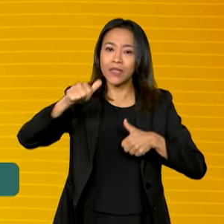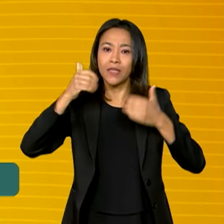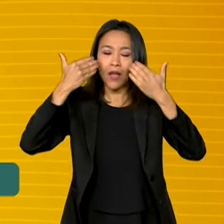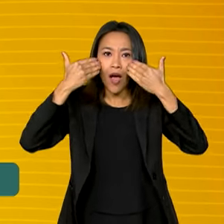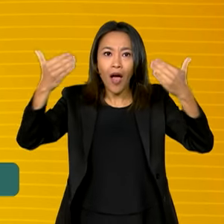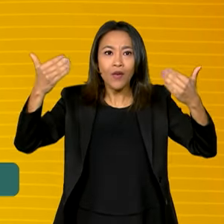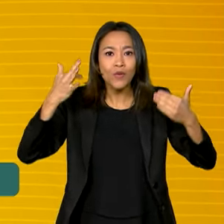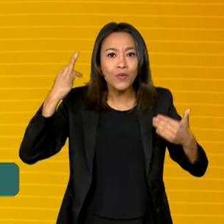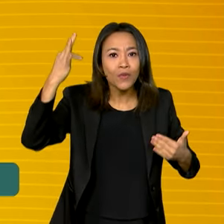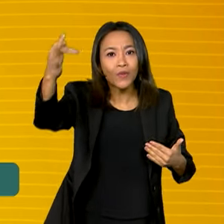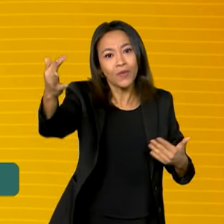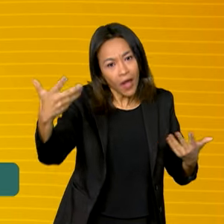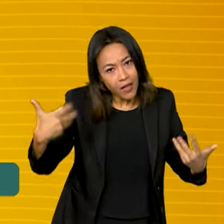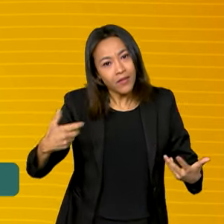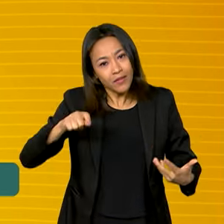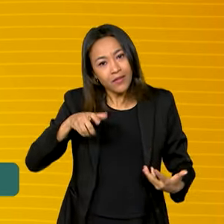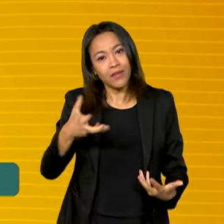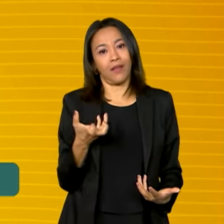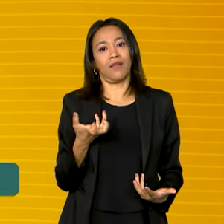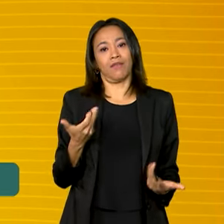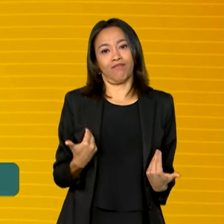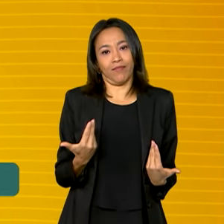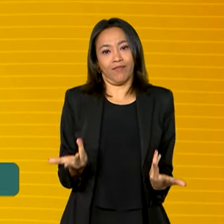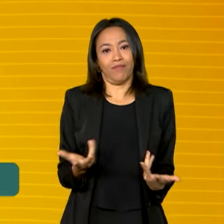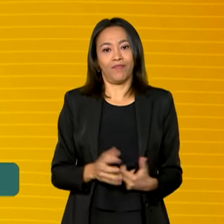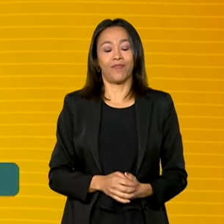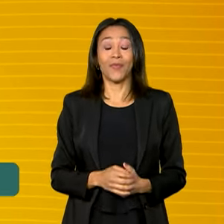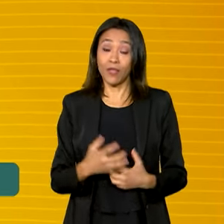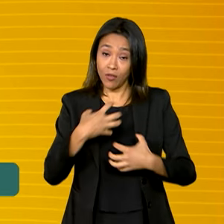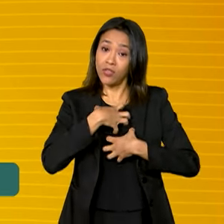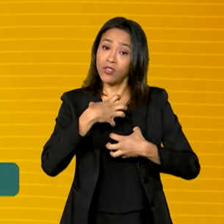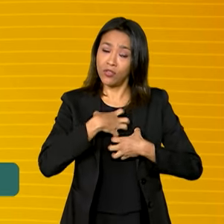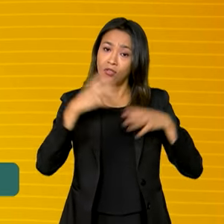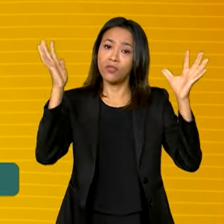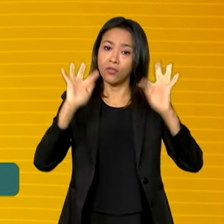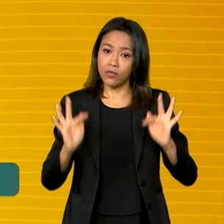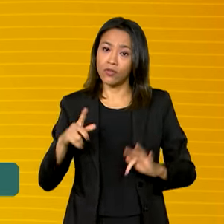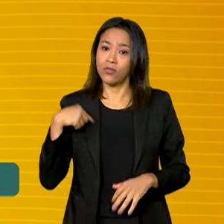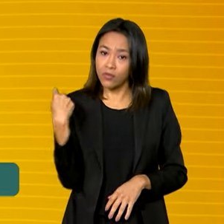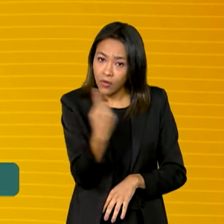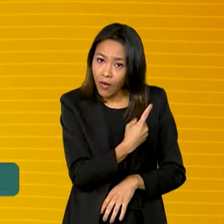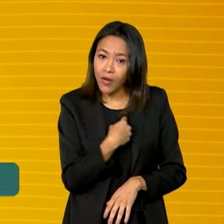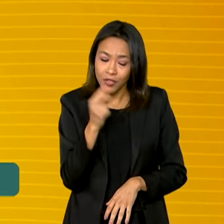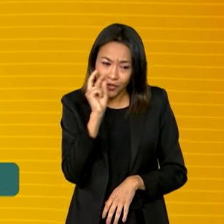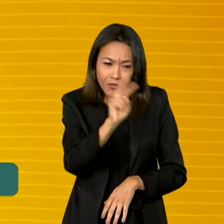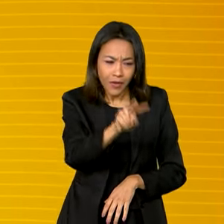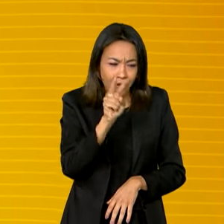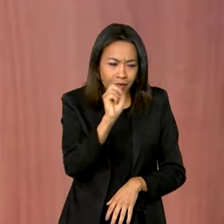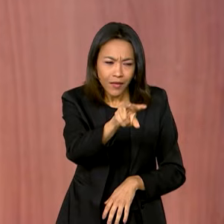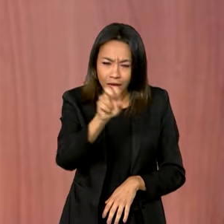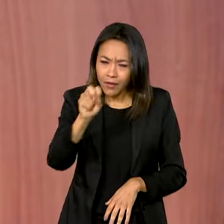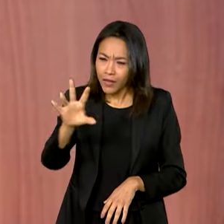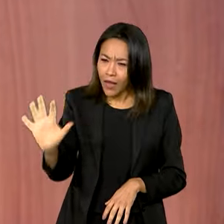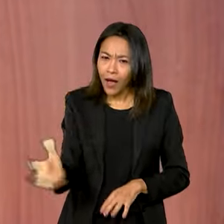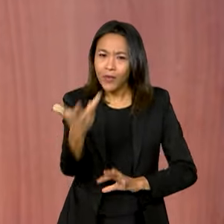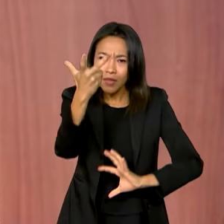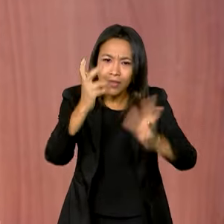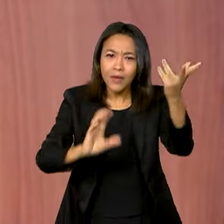ao futuro, e é isso que a gente quer. Então, a gente está muito feliz em ver as coisas acontecendo.